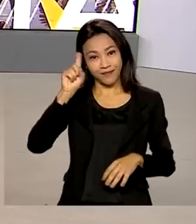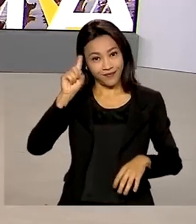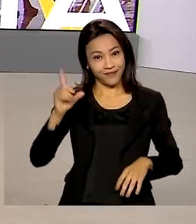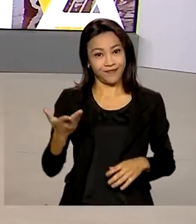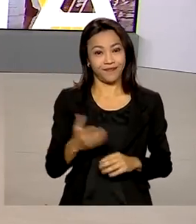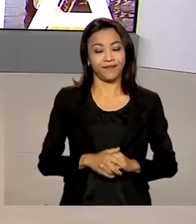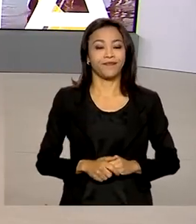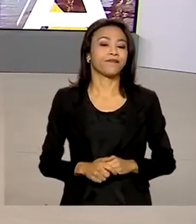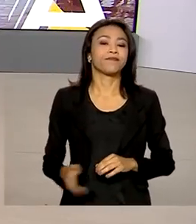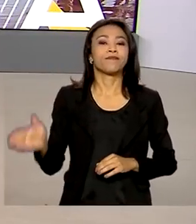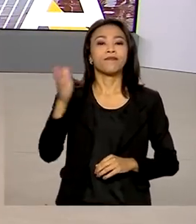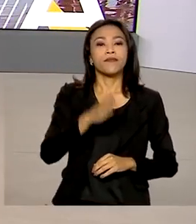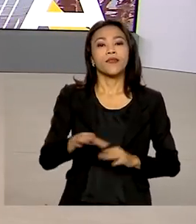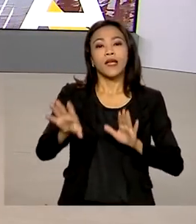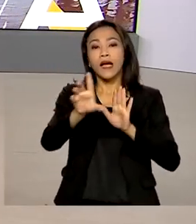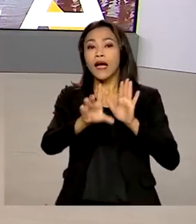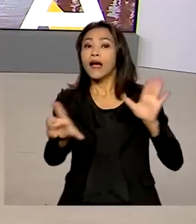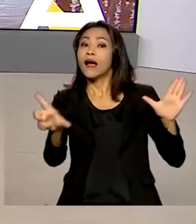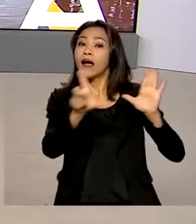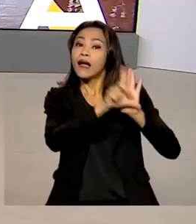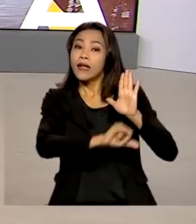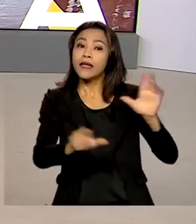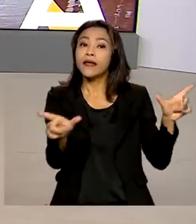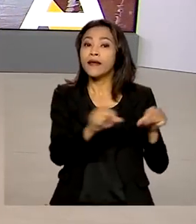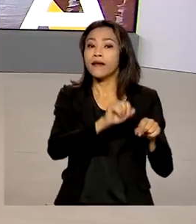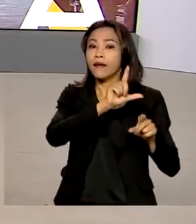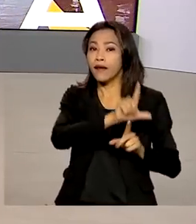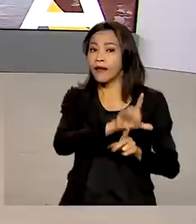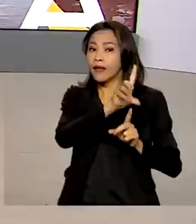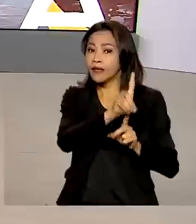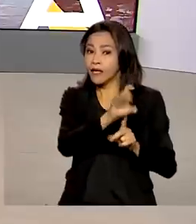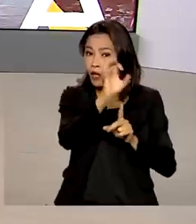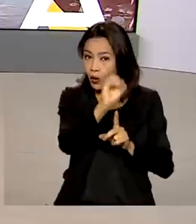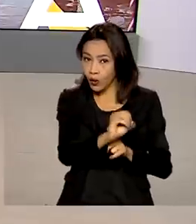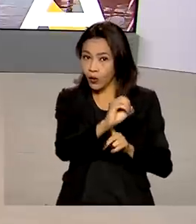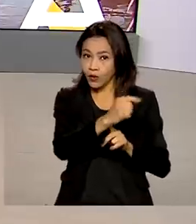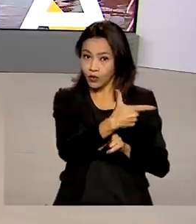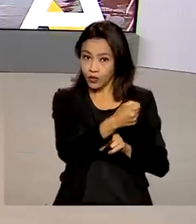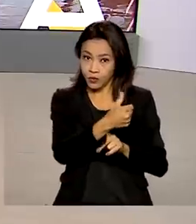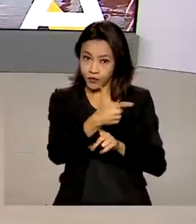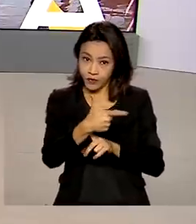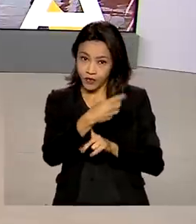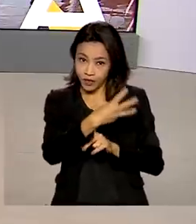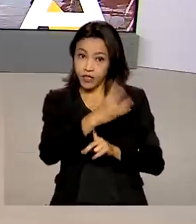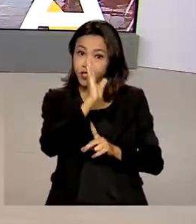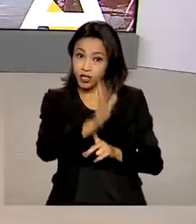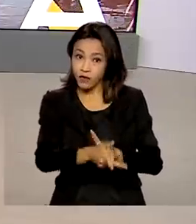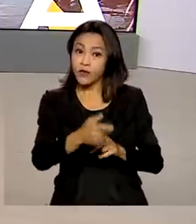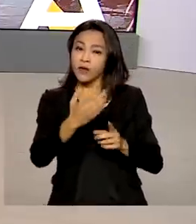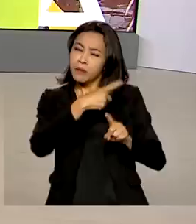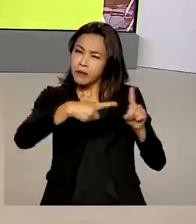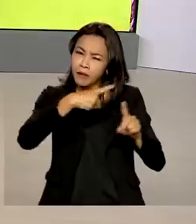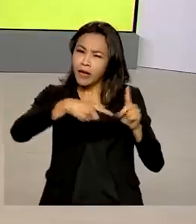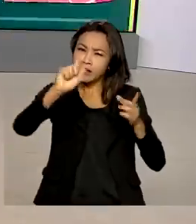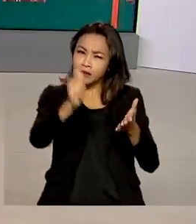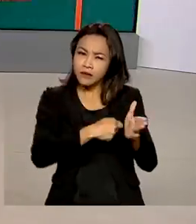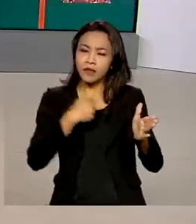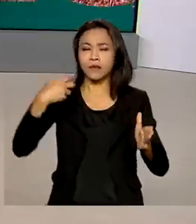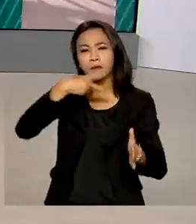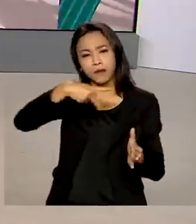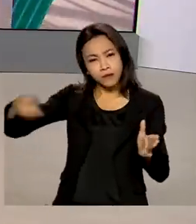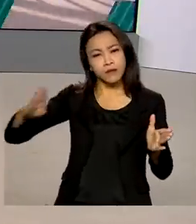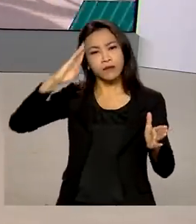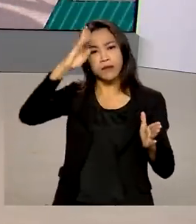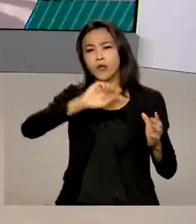A Lei de Diretrizes Orçamentárias para 2023 foi sancionada parcialmente pelo presidente Jair Bolsonaro. A LDO